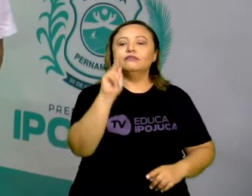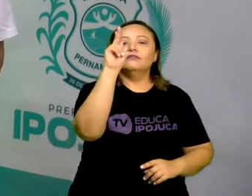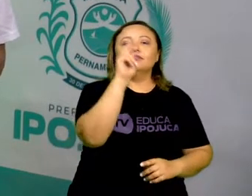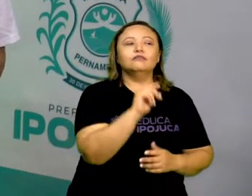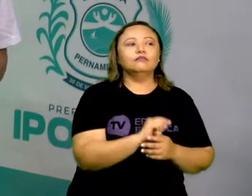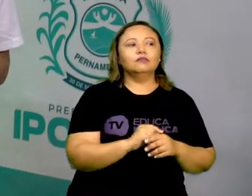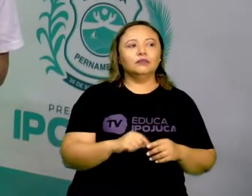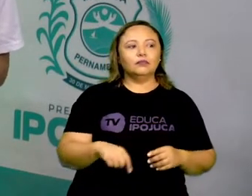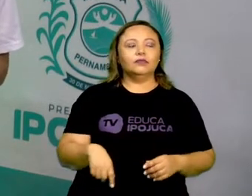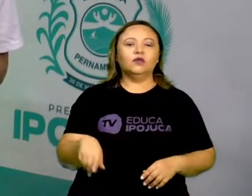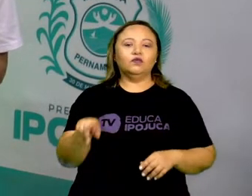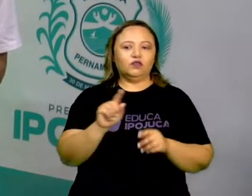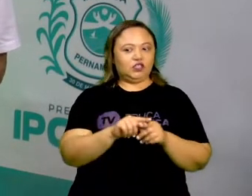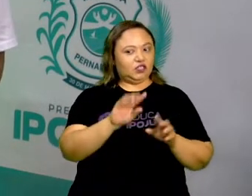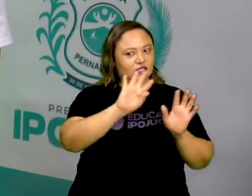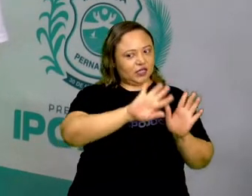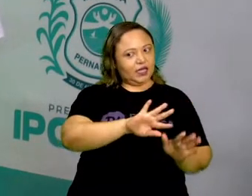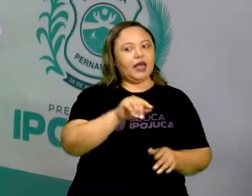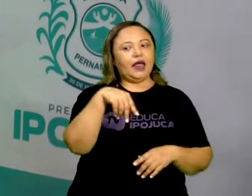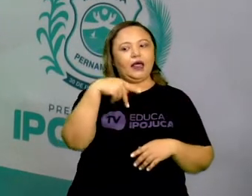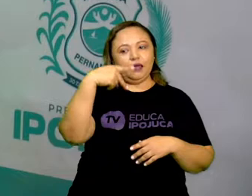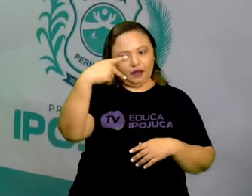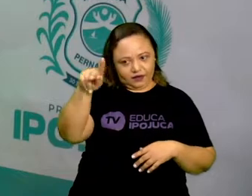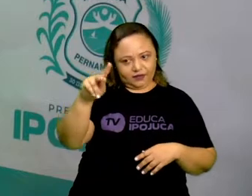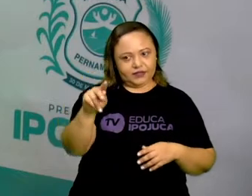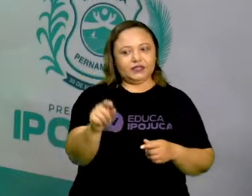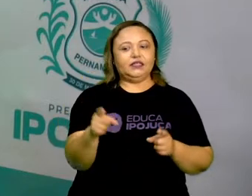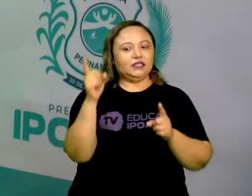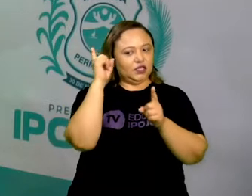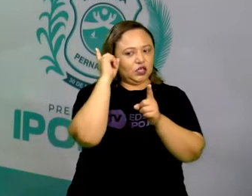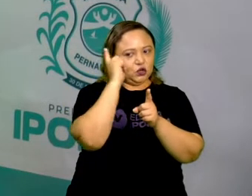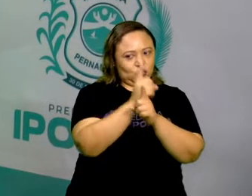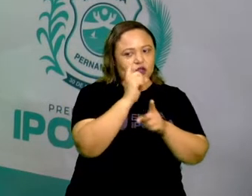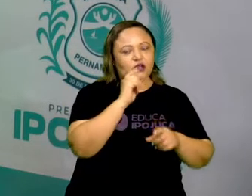K. E esse desafio eu vou deixar para vocês encontrar, certo?